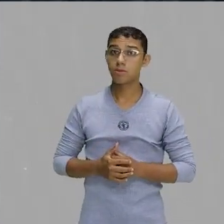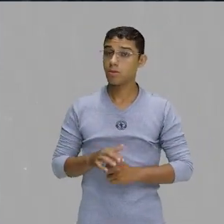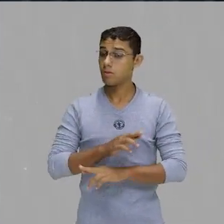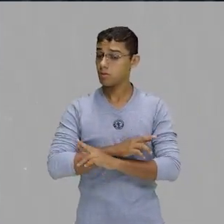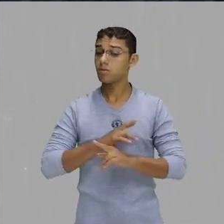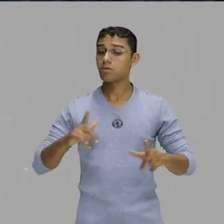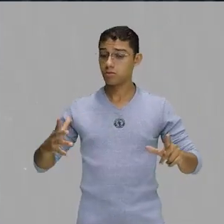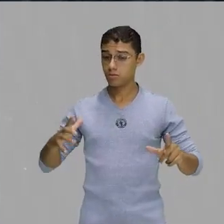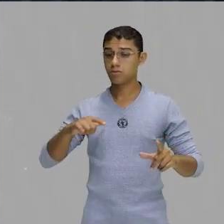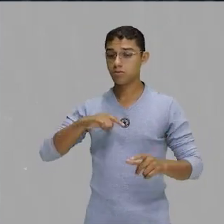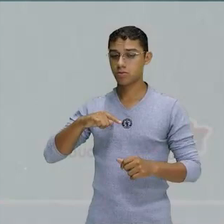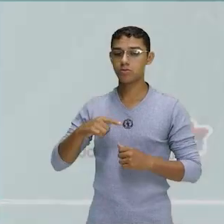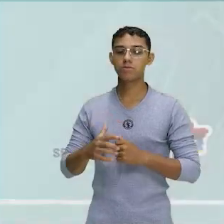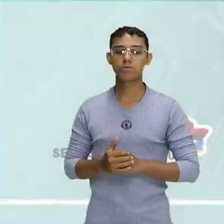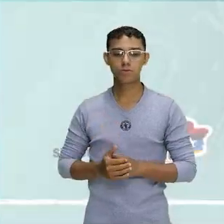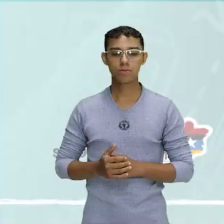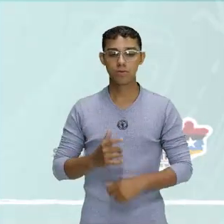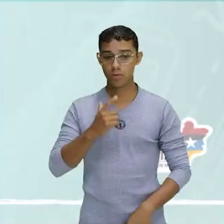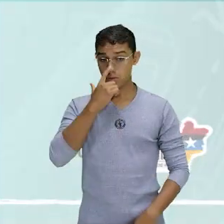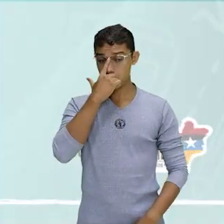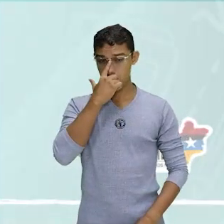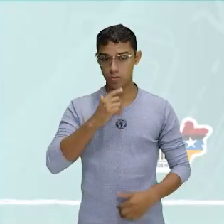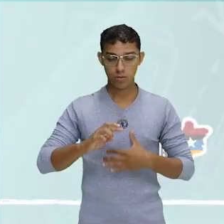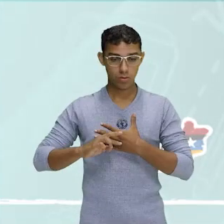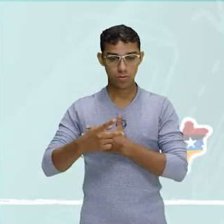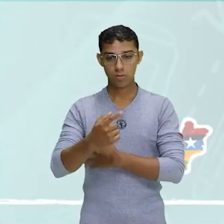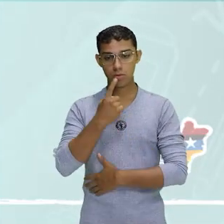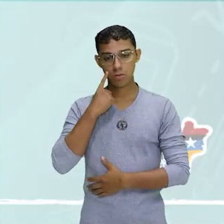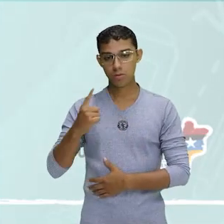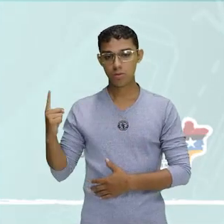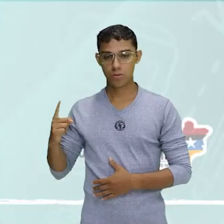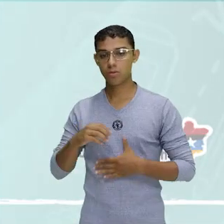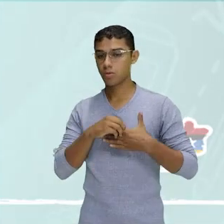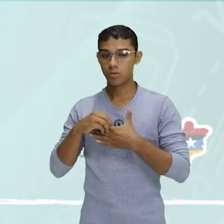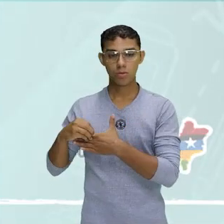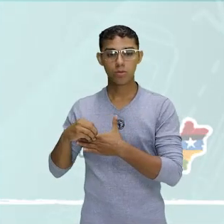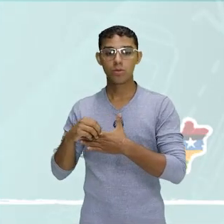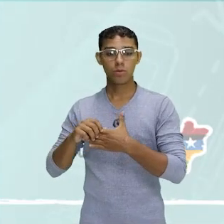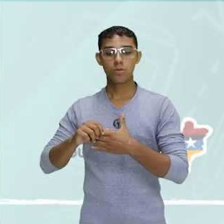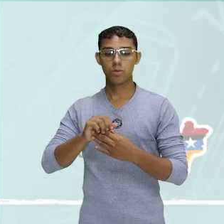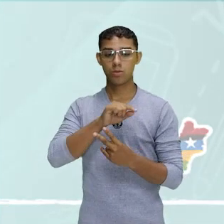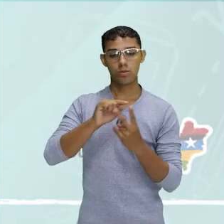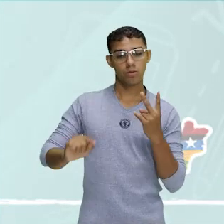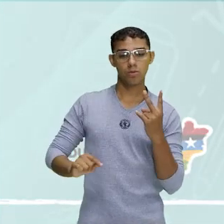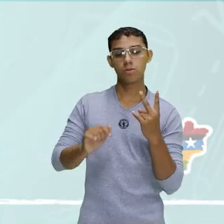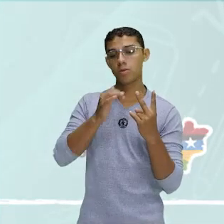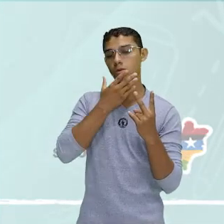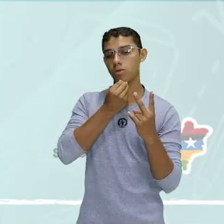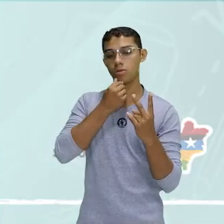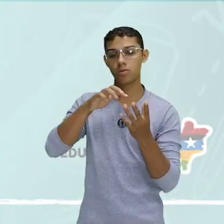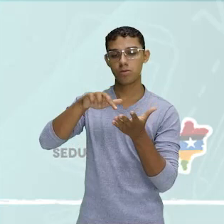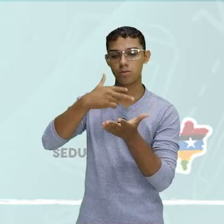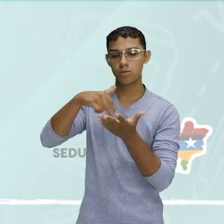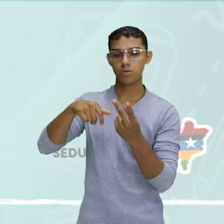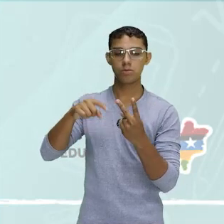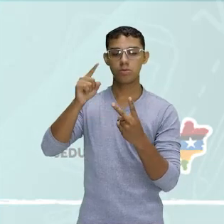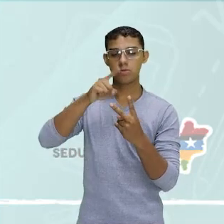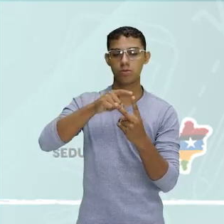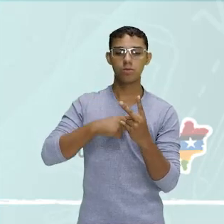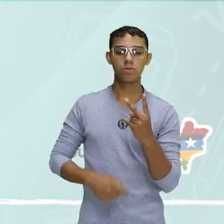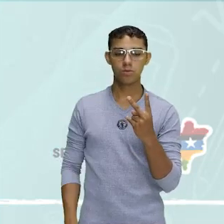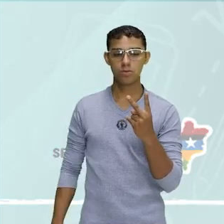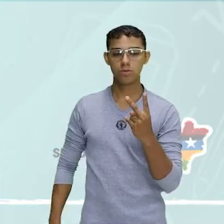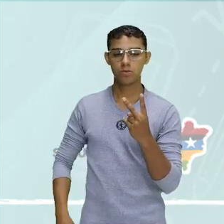diferença. Vamos dar sequência. Aqui eu trouxe uma dupla dançando aqui, é o Nick Jan